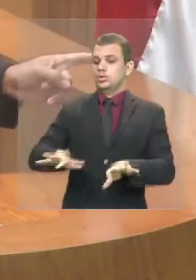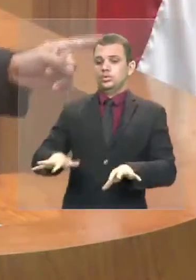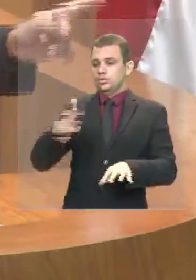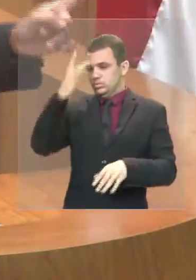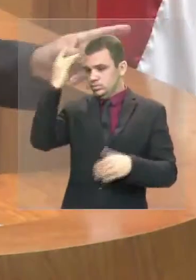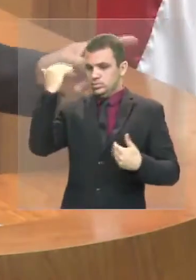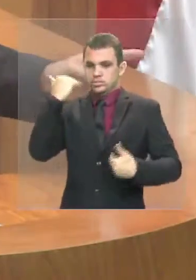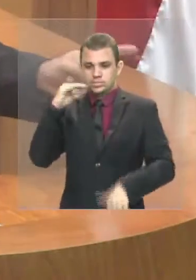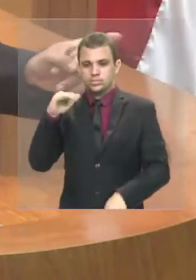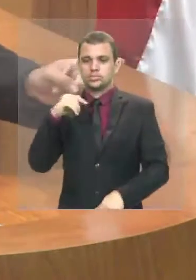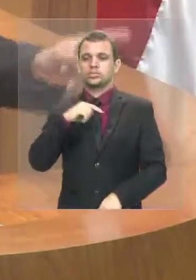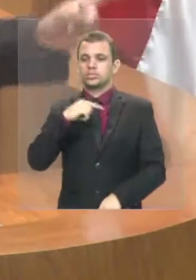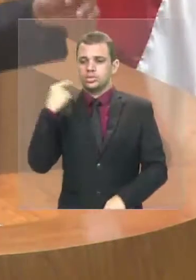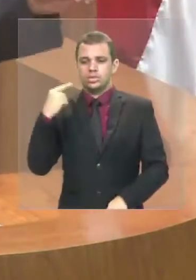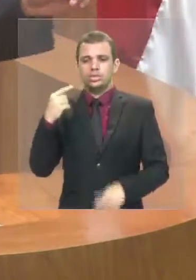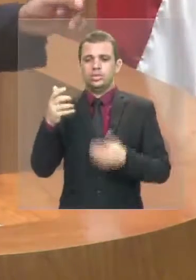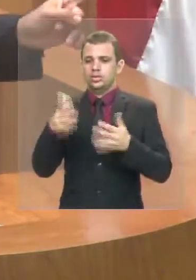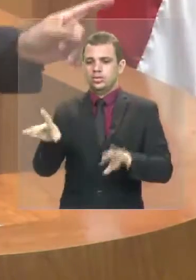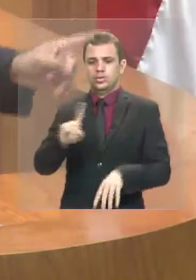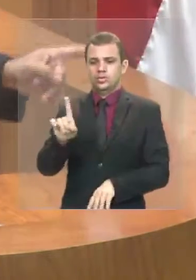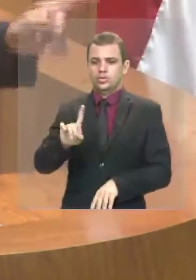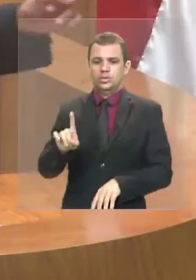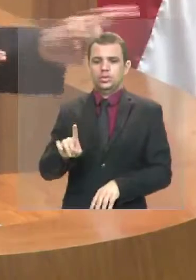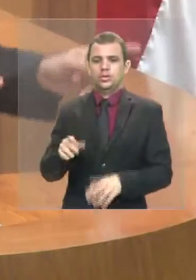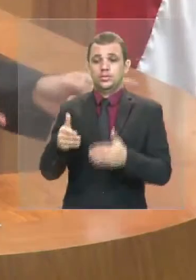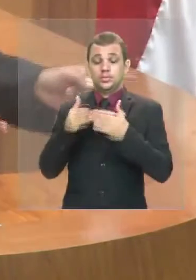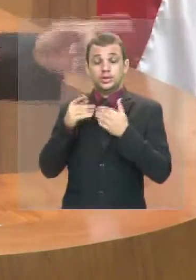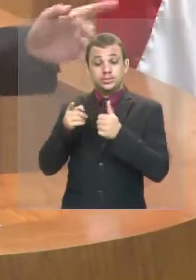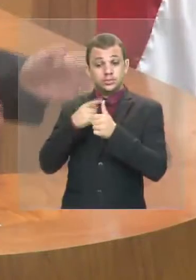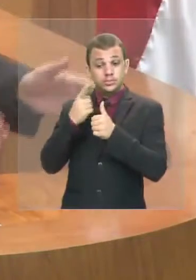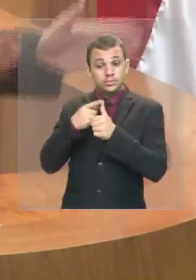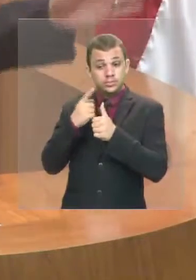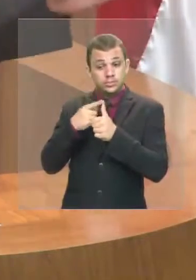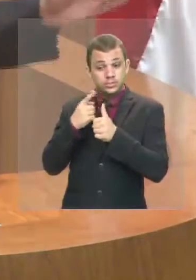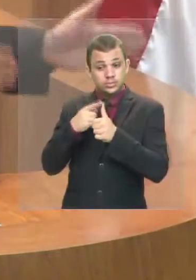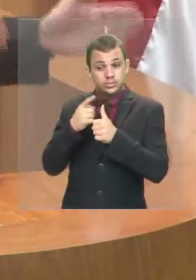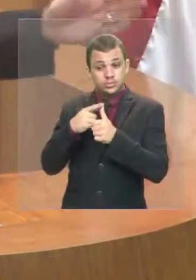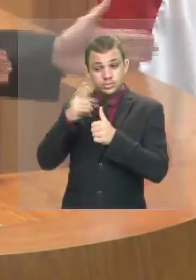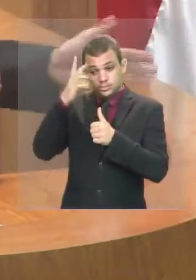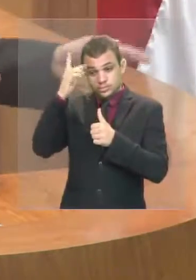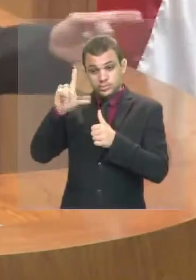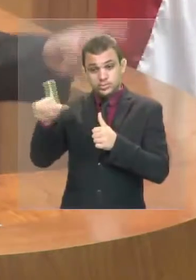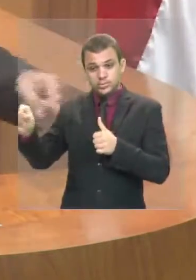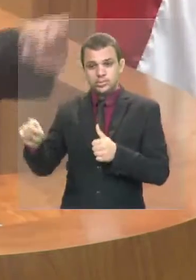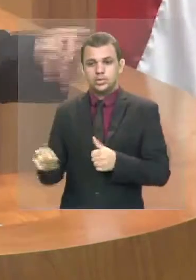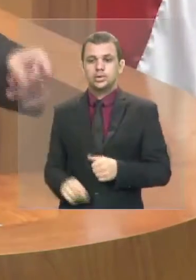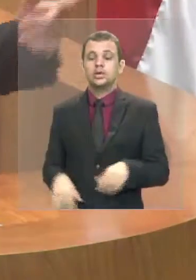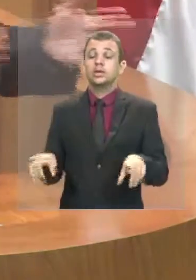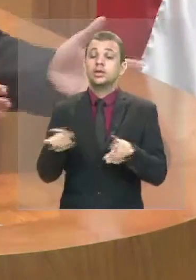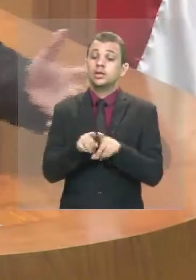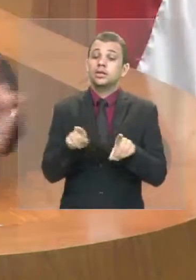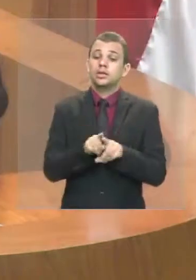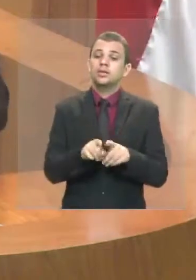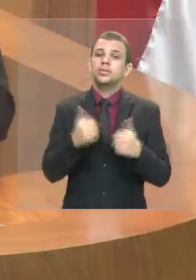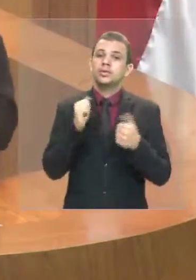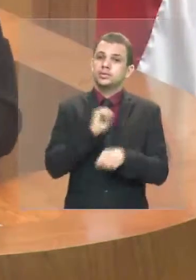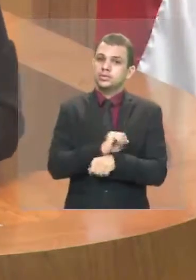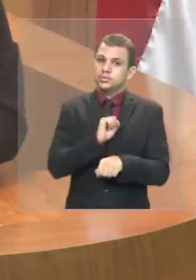que saiu foi para que os incêndios fossem feitos no ponto final quando não houvesse